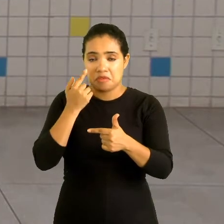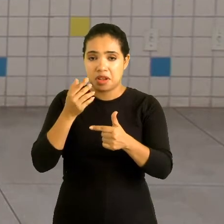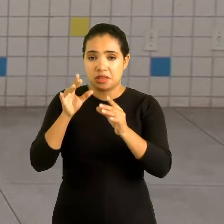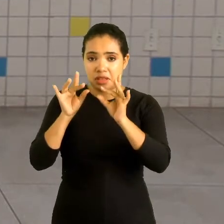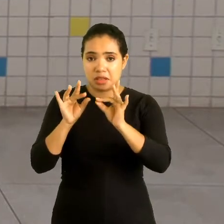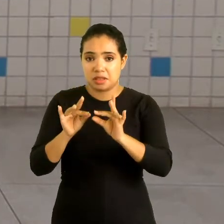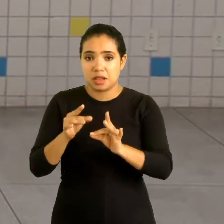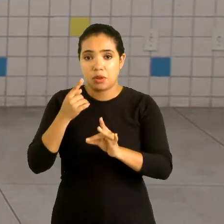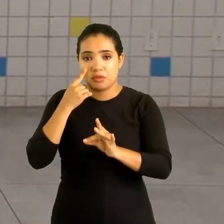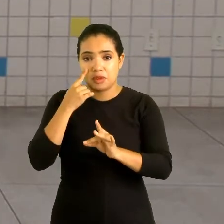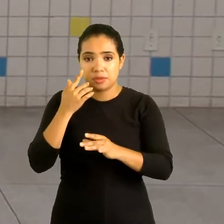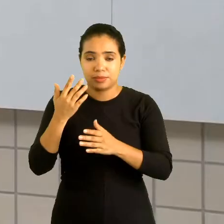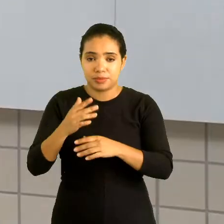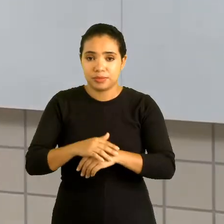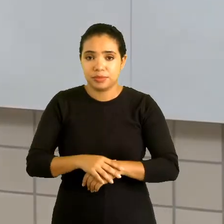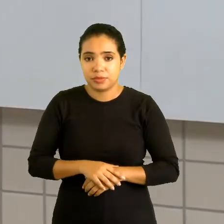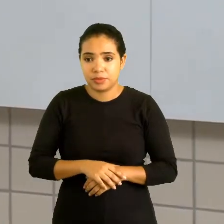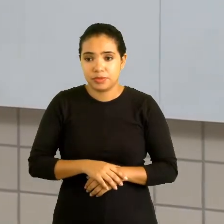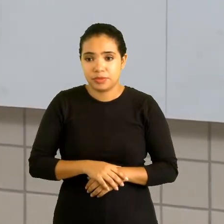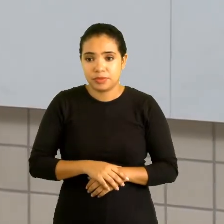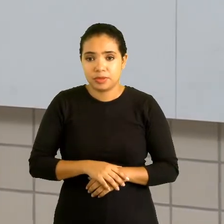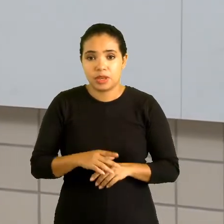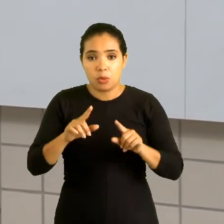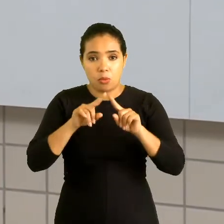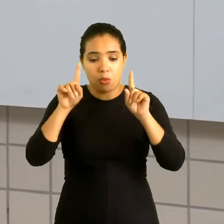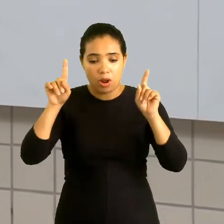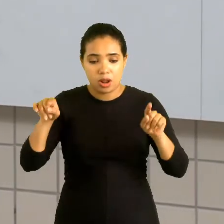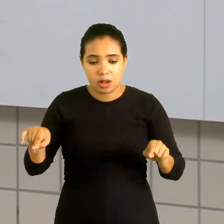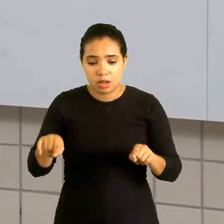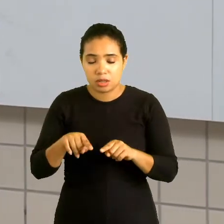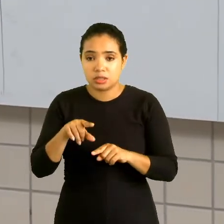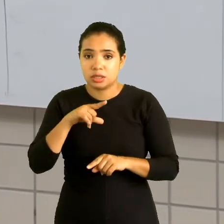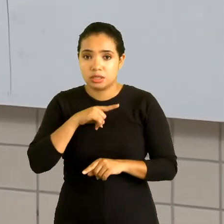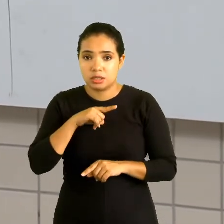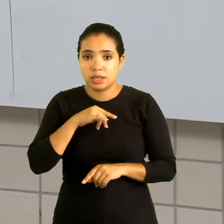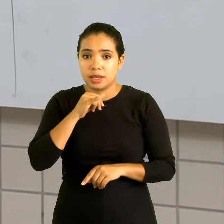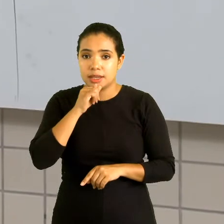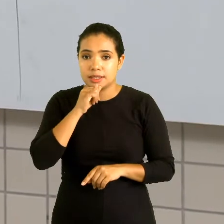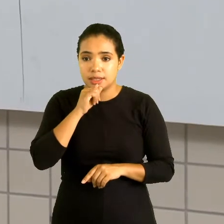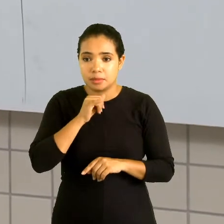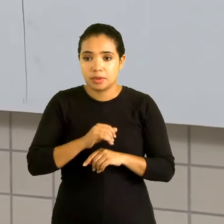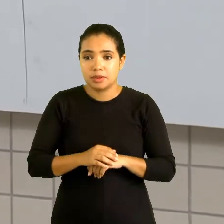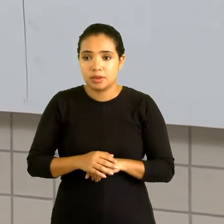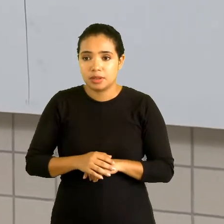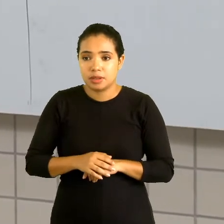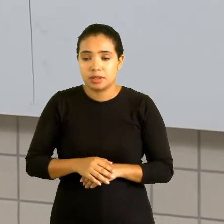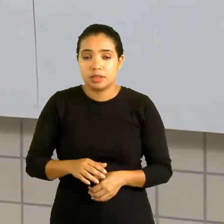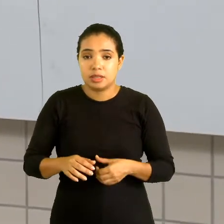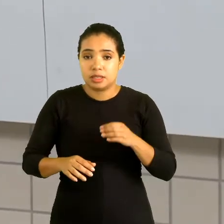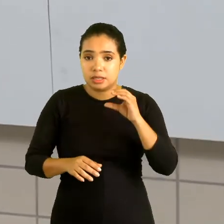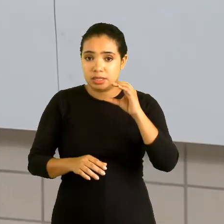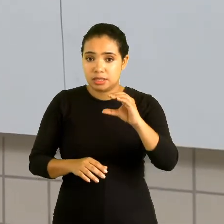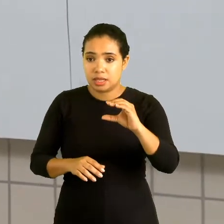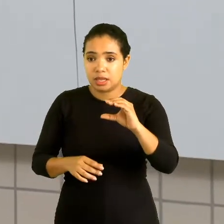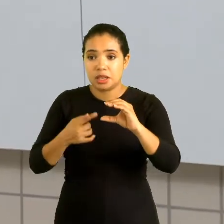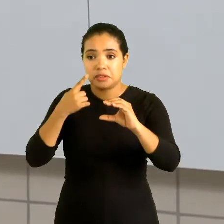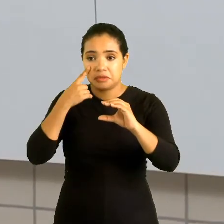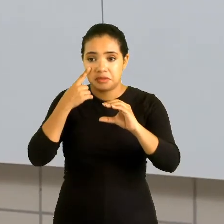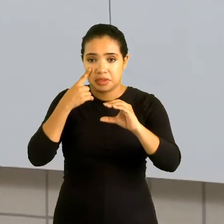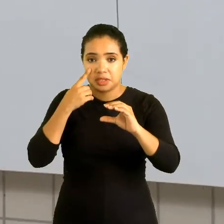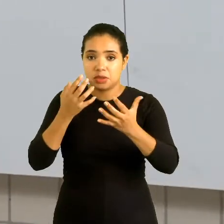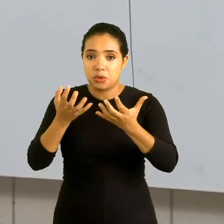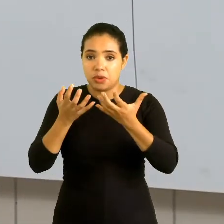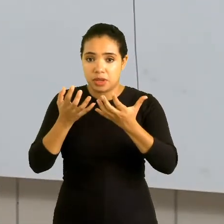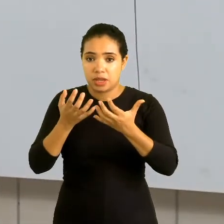detalhe. Olha só. No nosso quadro, nós temos aqui o exemplo C. Vejam. Eu